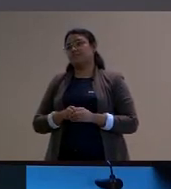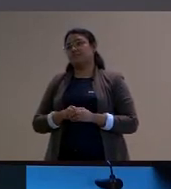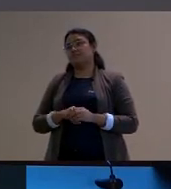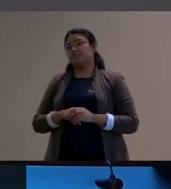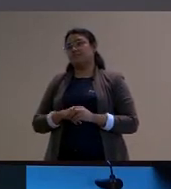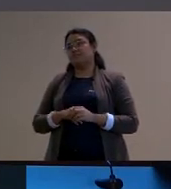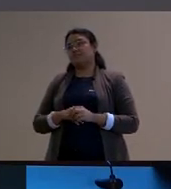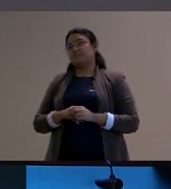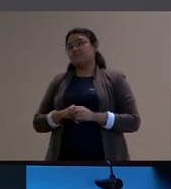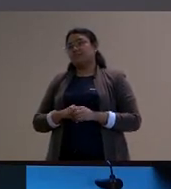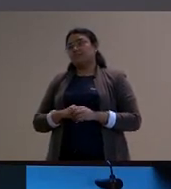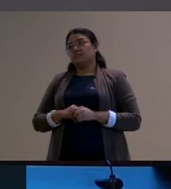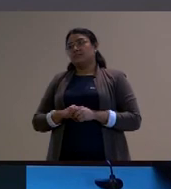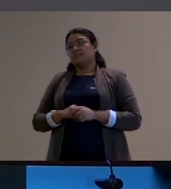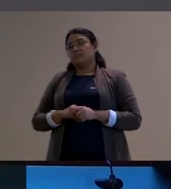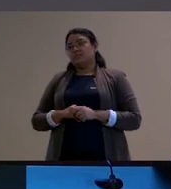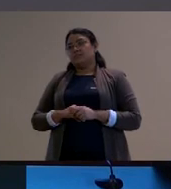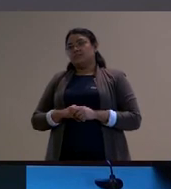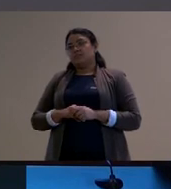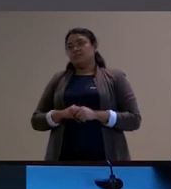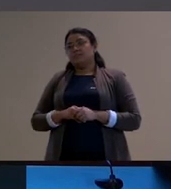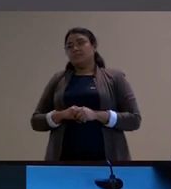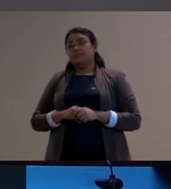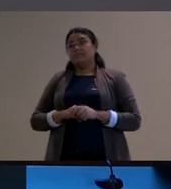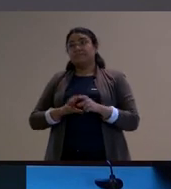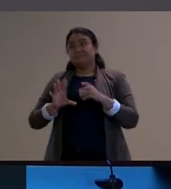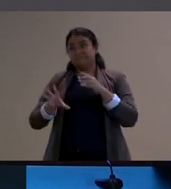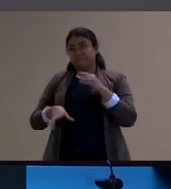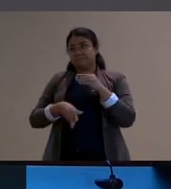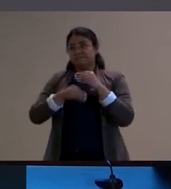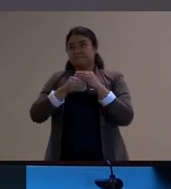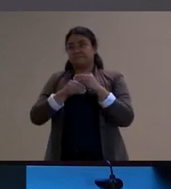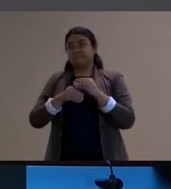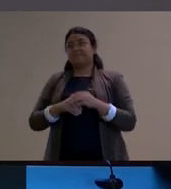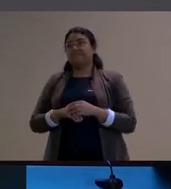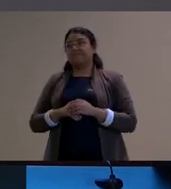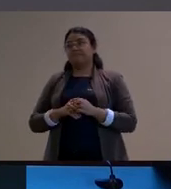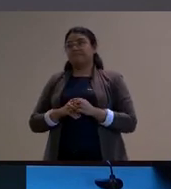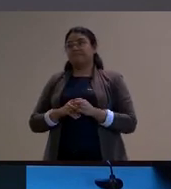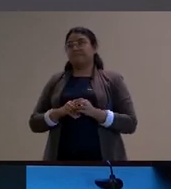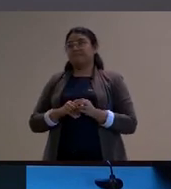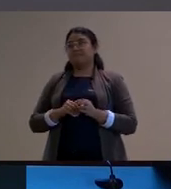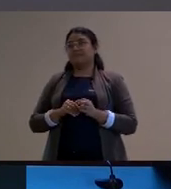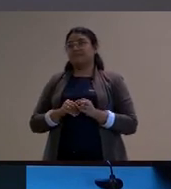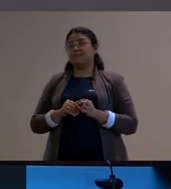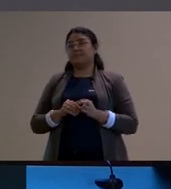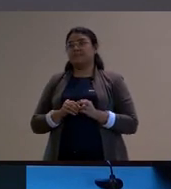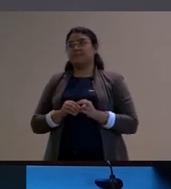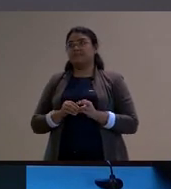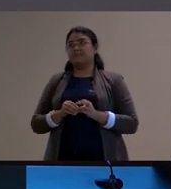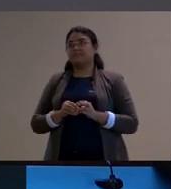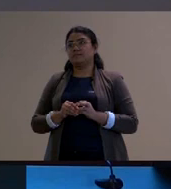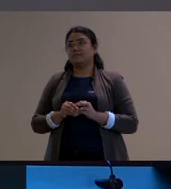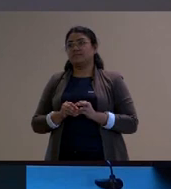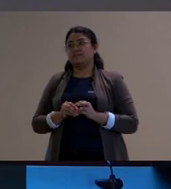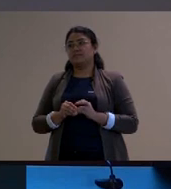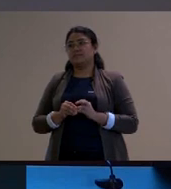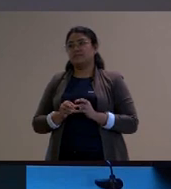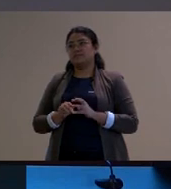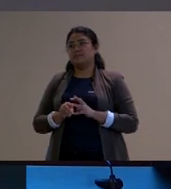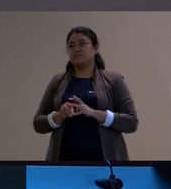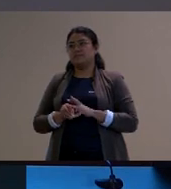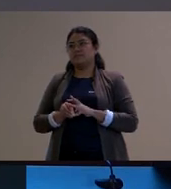bom outra coisa que é bem interessante de perceber é que lendo um pouco essas